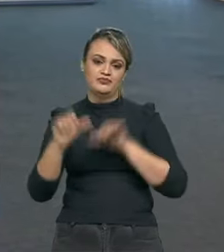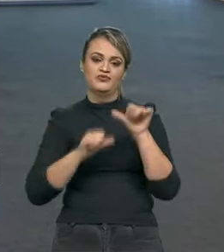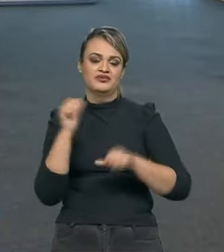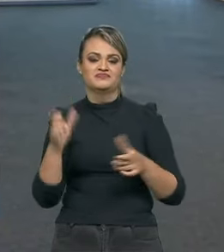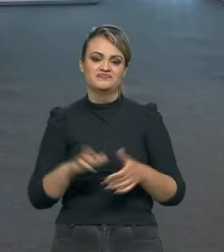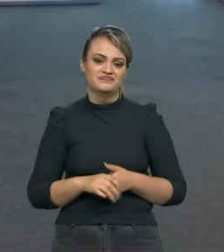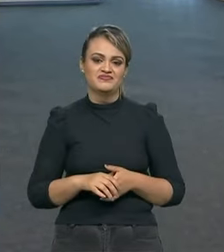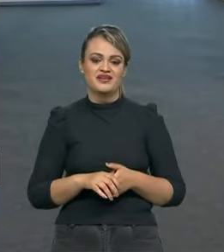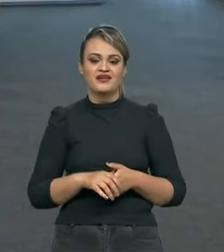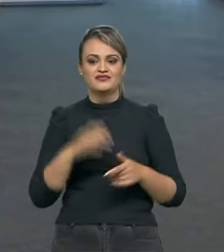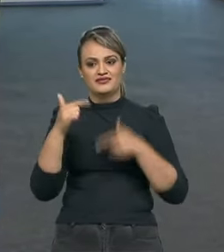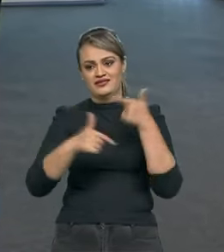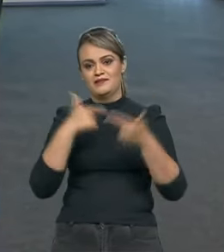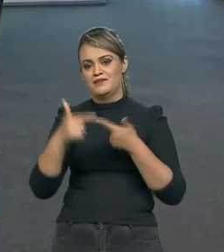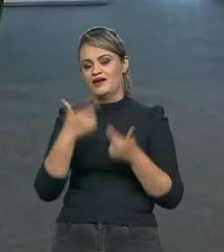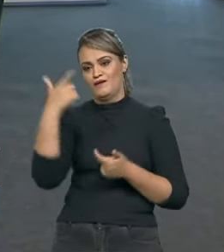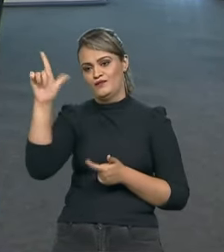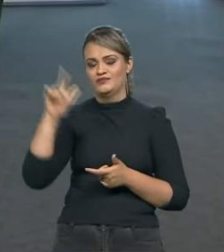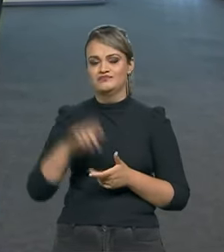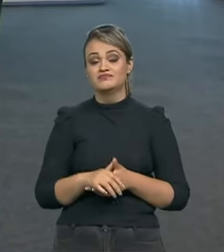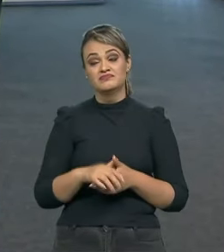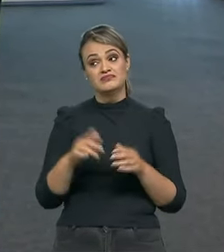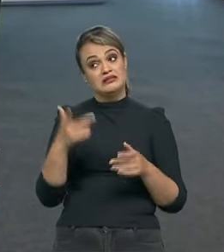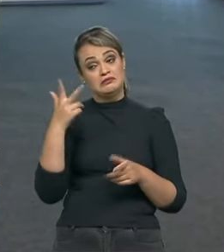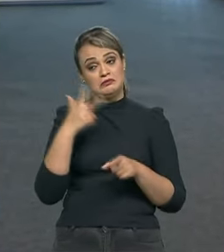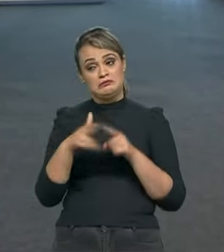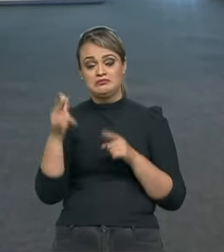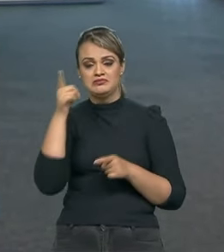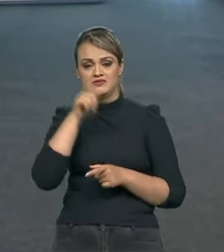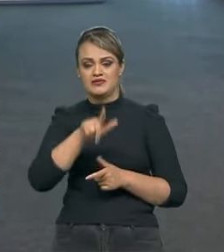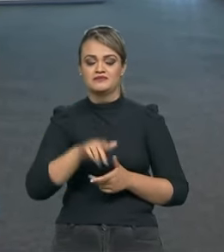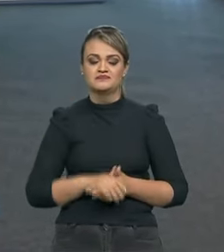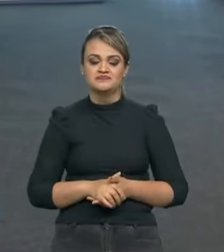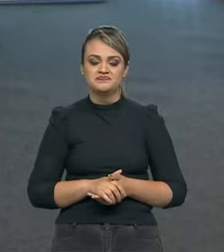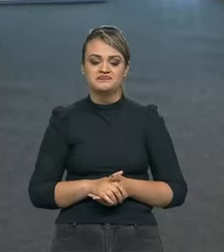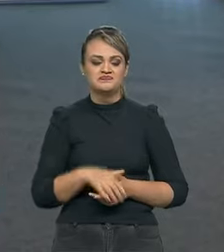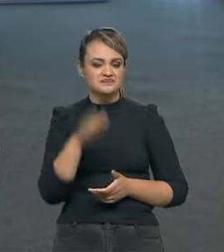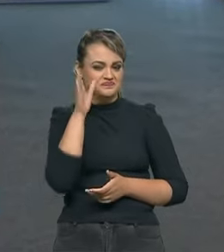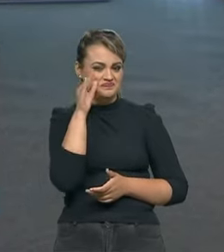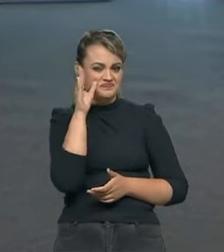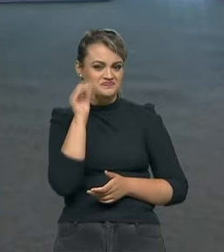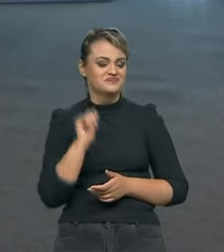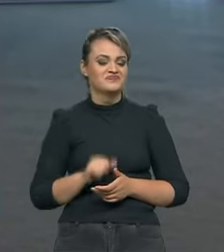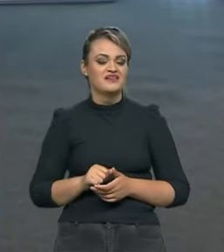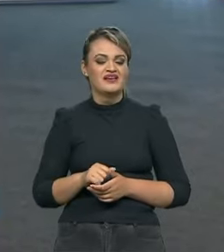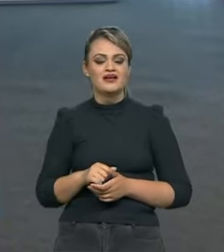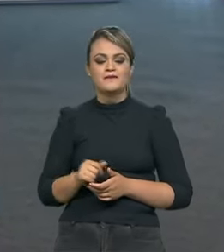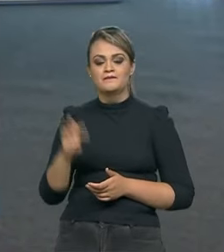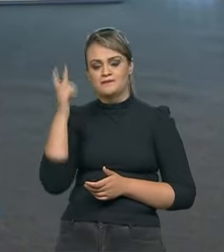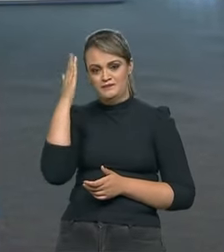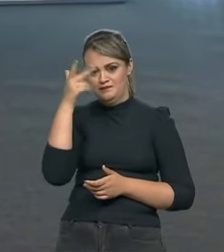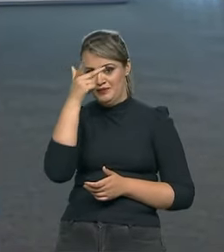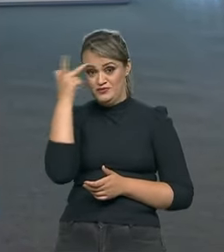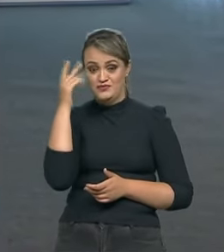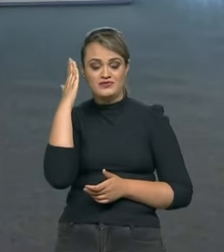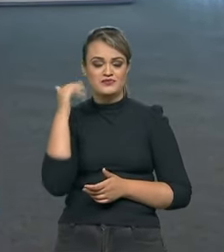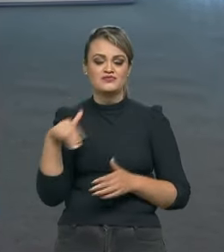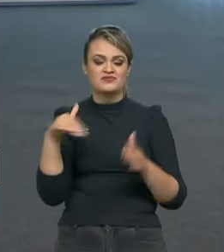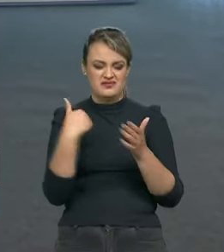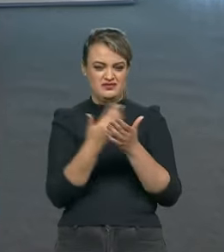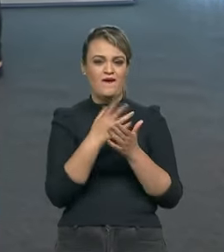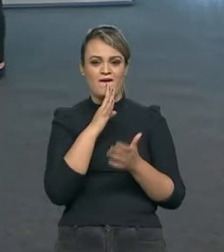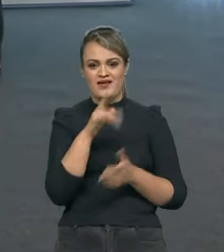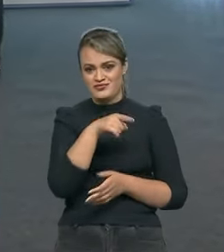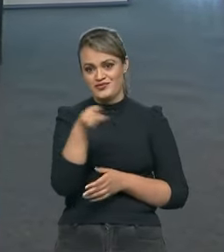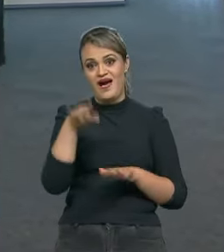fazer outra coisa que, graças a Deus, deu certo. Eu vou contar a curiosidade aqui, só porque nem sempre todo mundo acompanha a sua carreira tão a fundo,